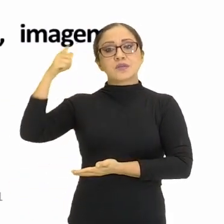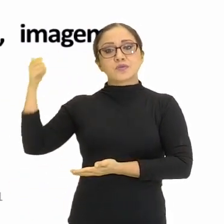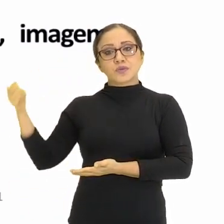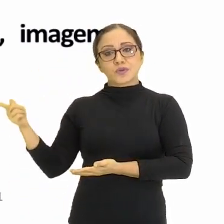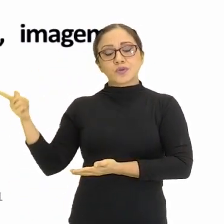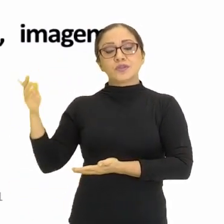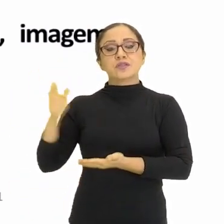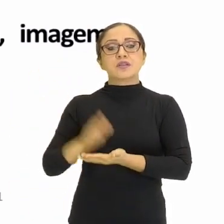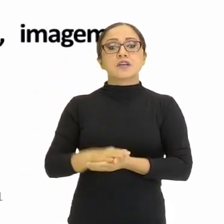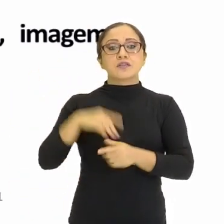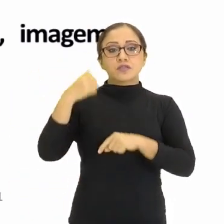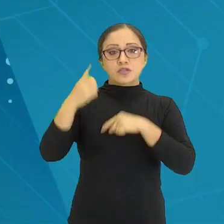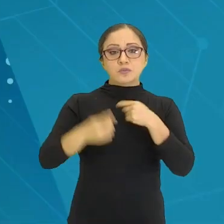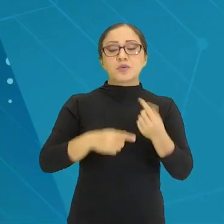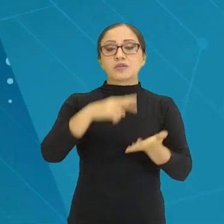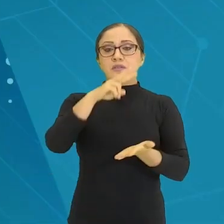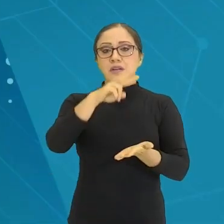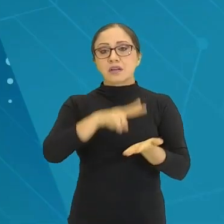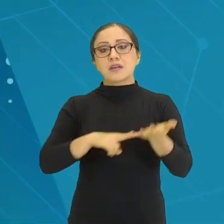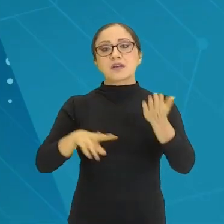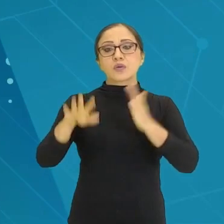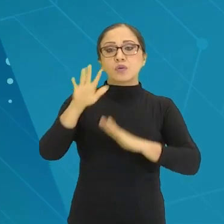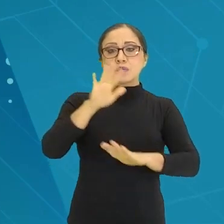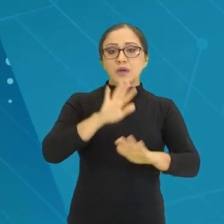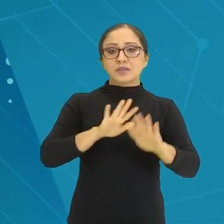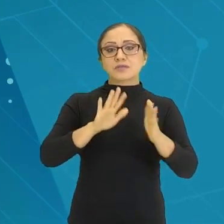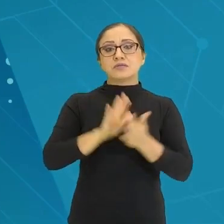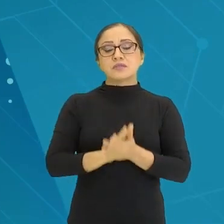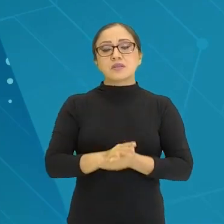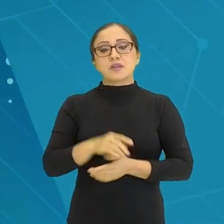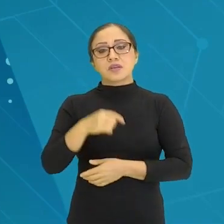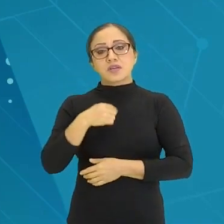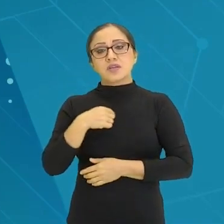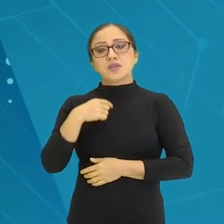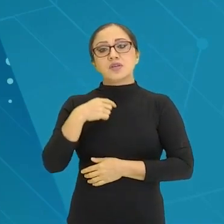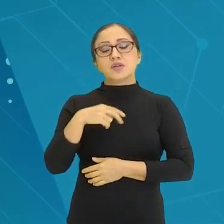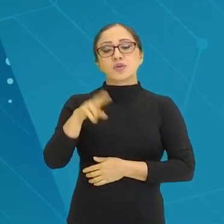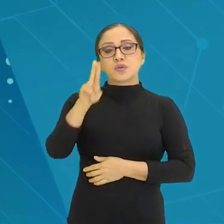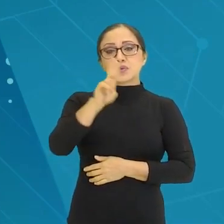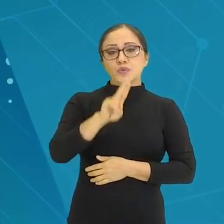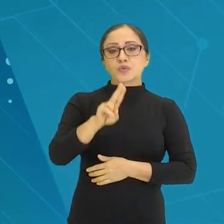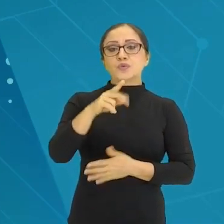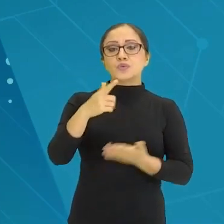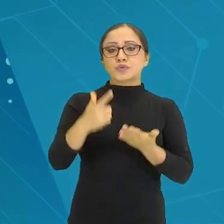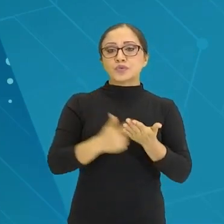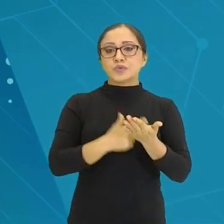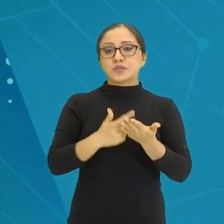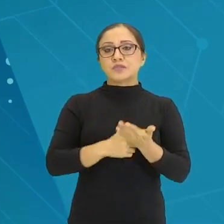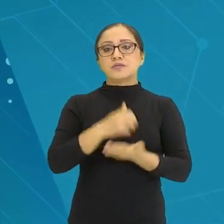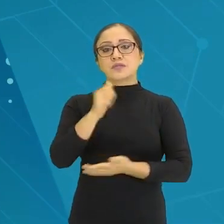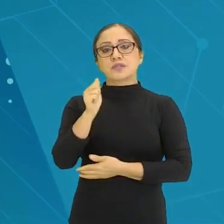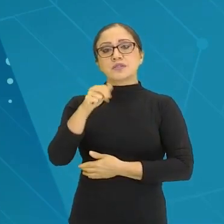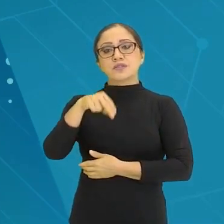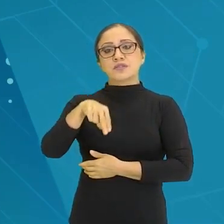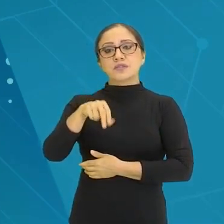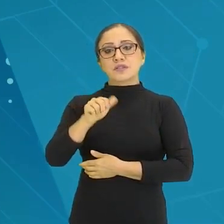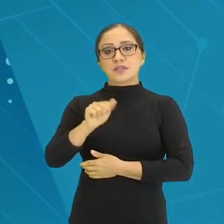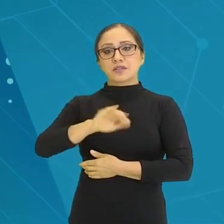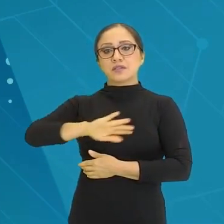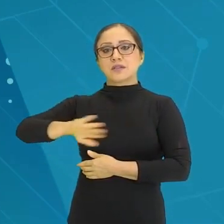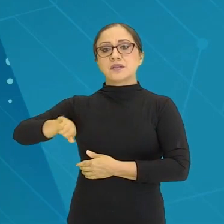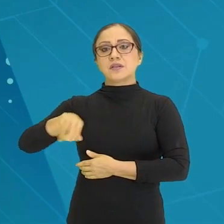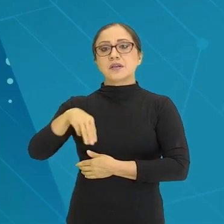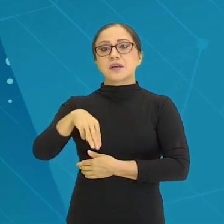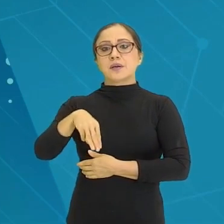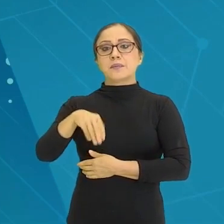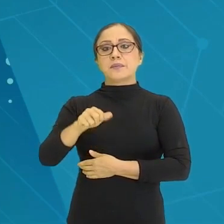mais cuidado nessas referências. Eu uso aqui a Ana Maria Pessoa de Carvalho porque ela tem um trabalho muito